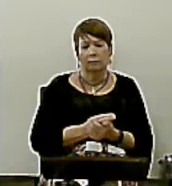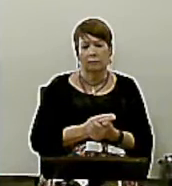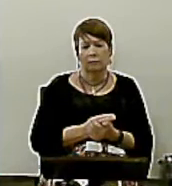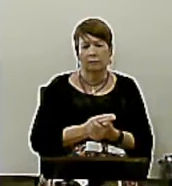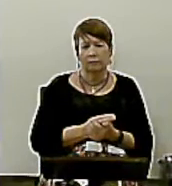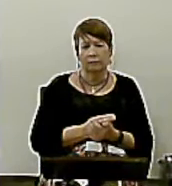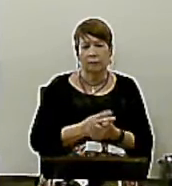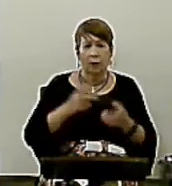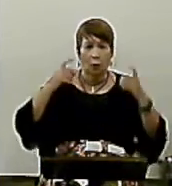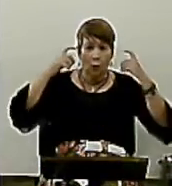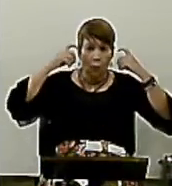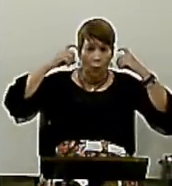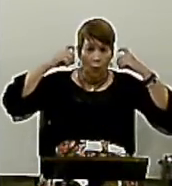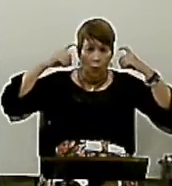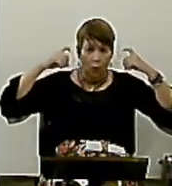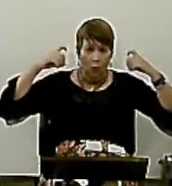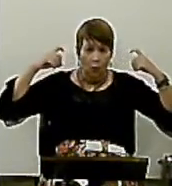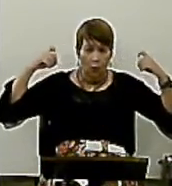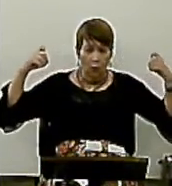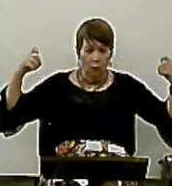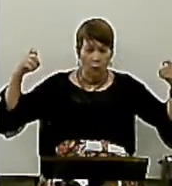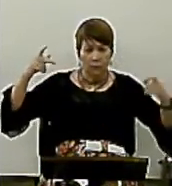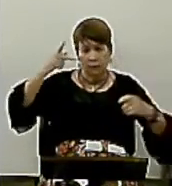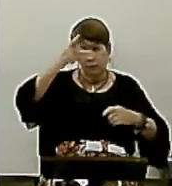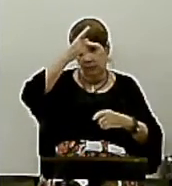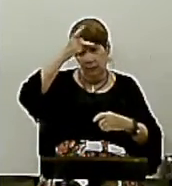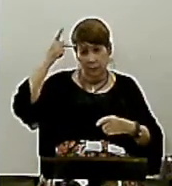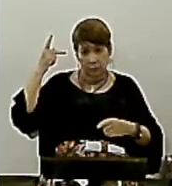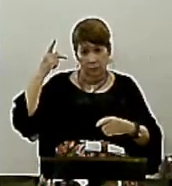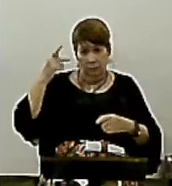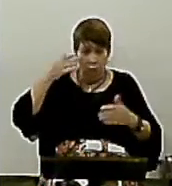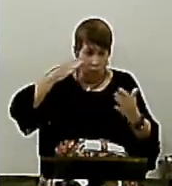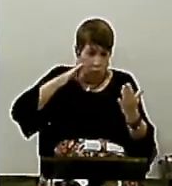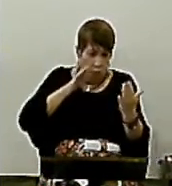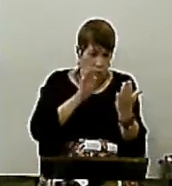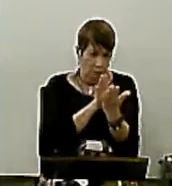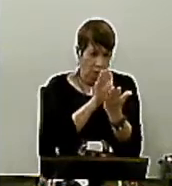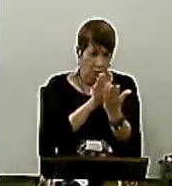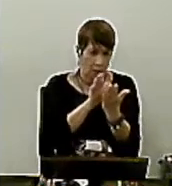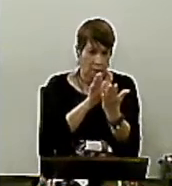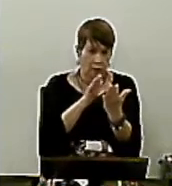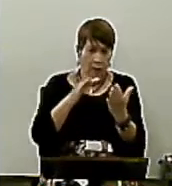Mas essas mesmas pessoas Quando tendem De enfrentar A dor